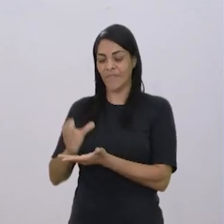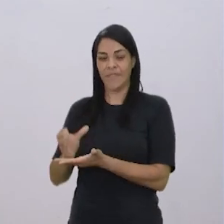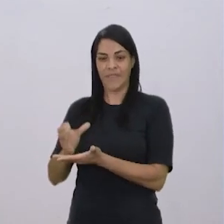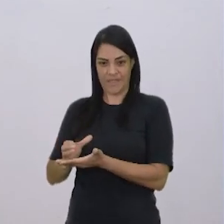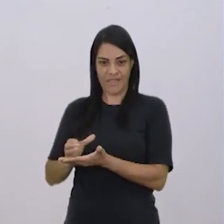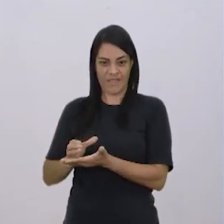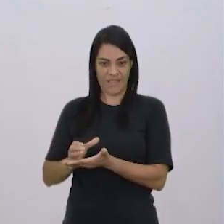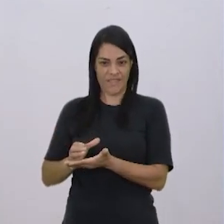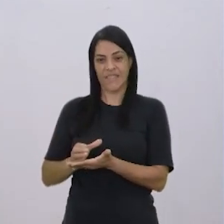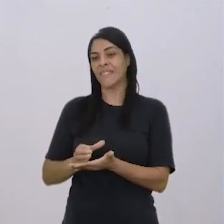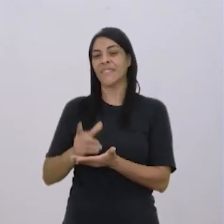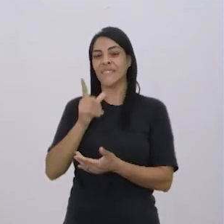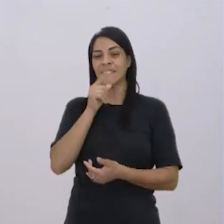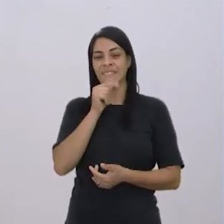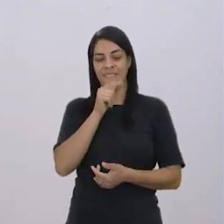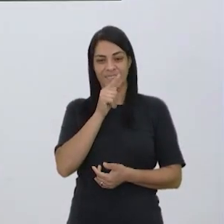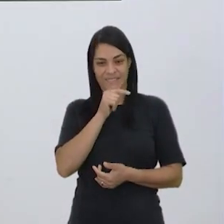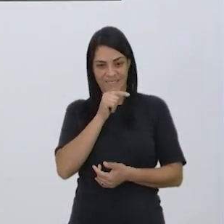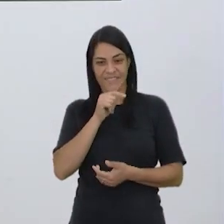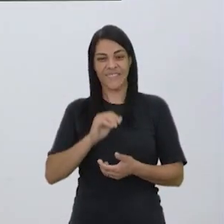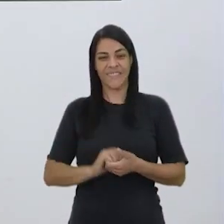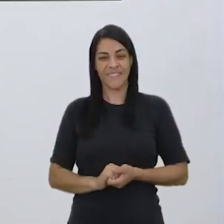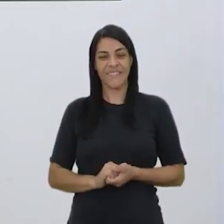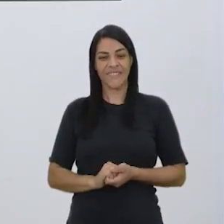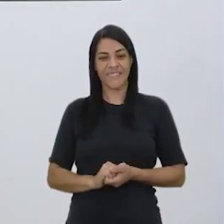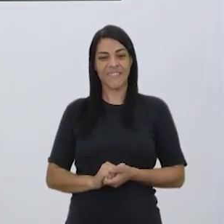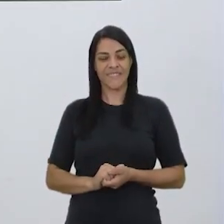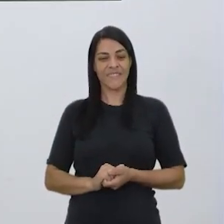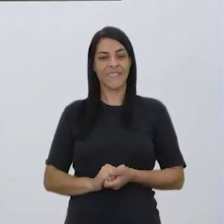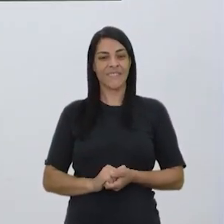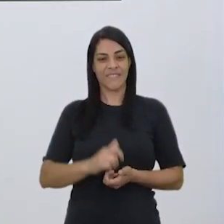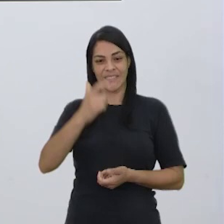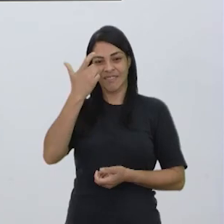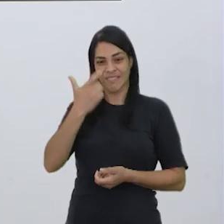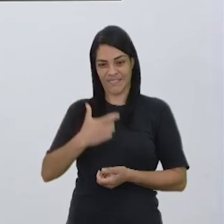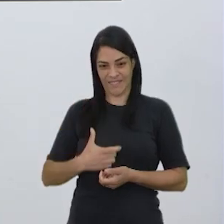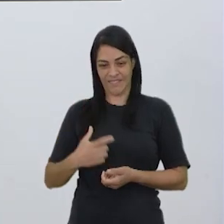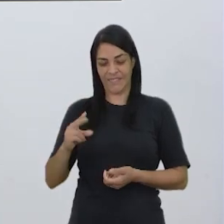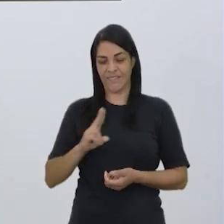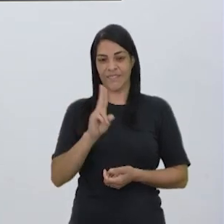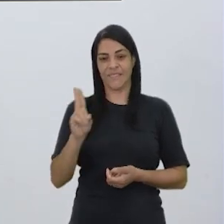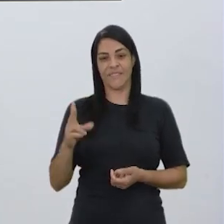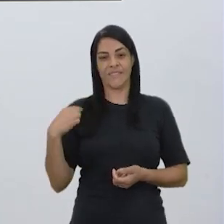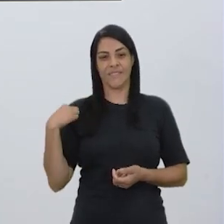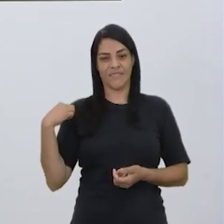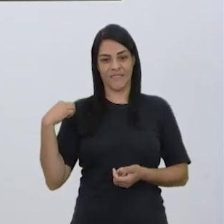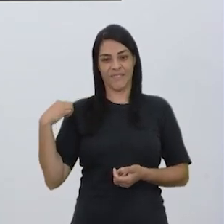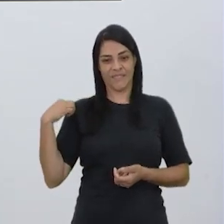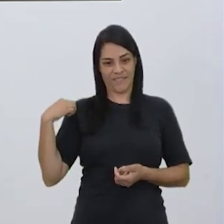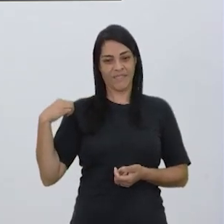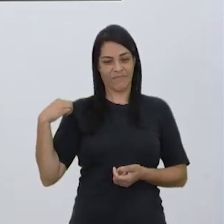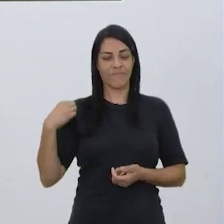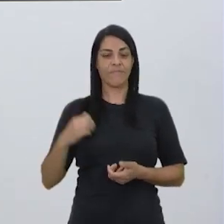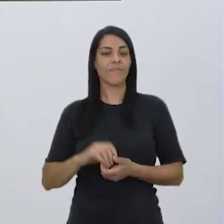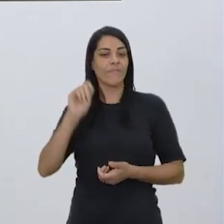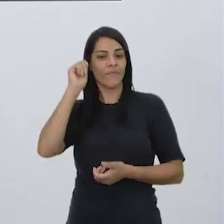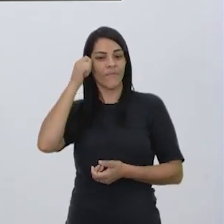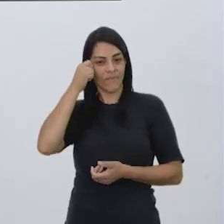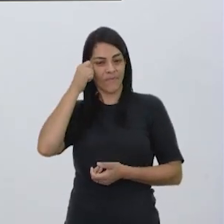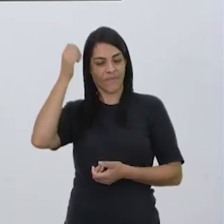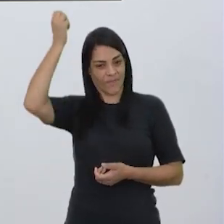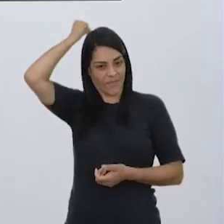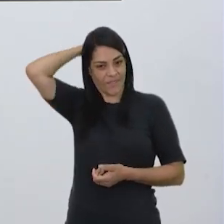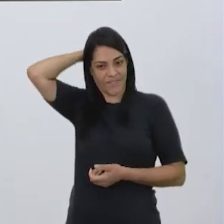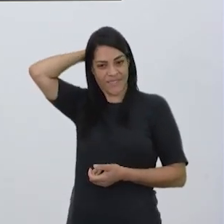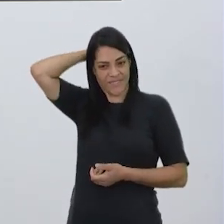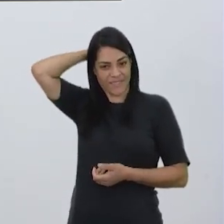caneca com aguinha pra gente tomar uma água de vez em quando. Eu estou com o vestido preto, o meu cabelo hoje está